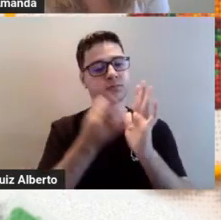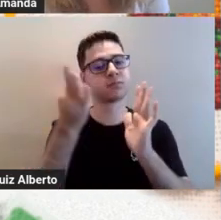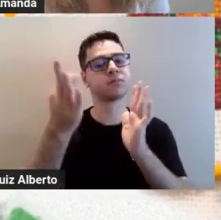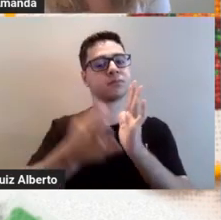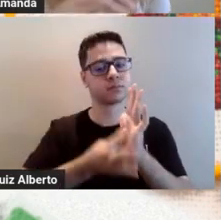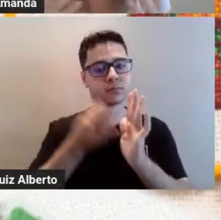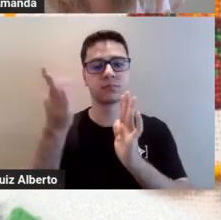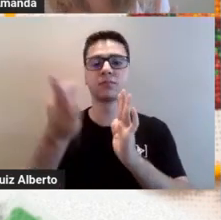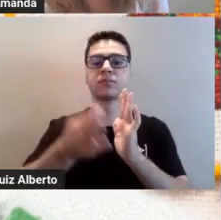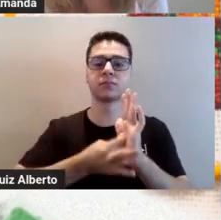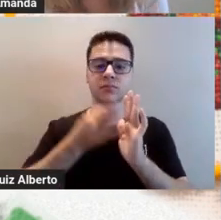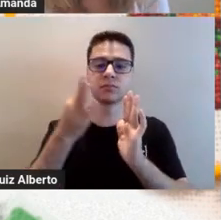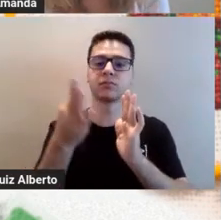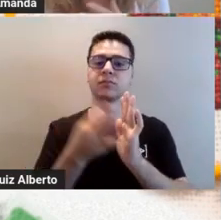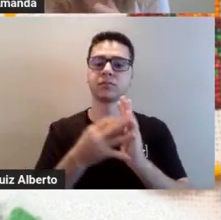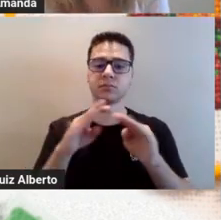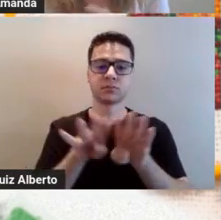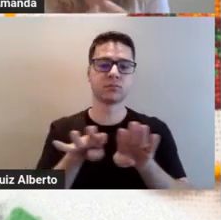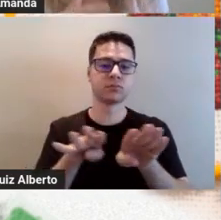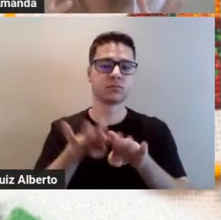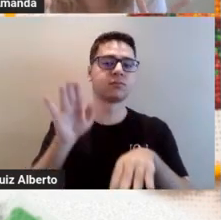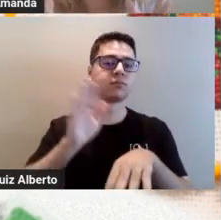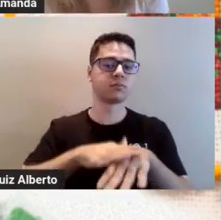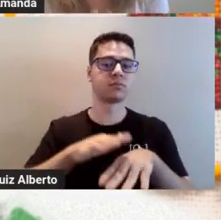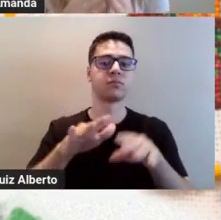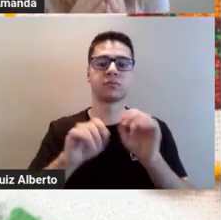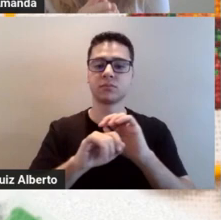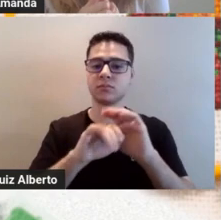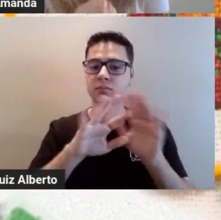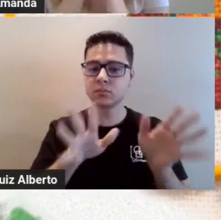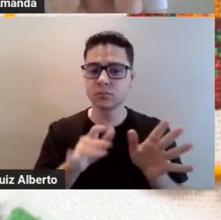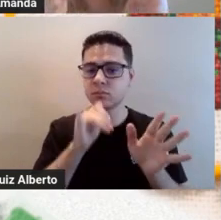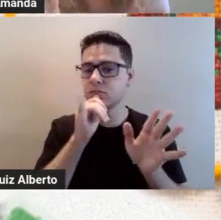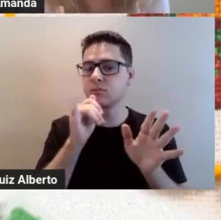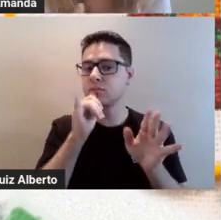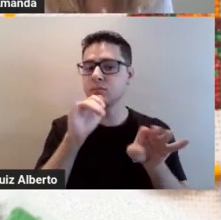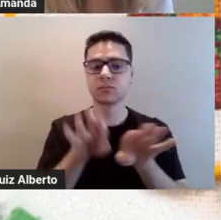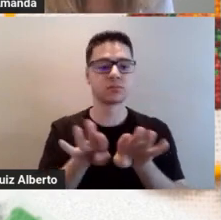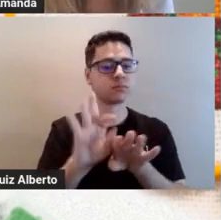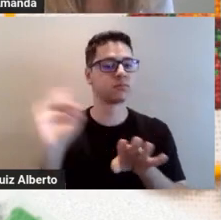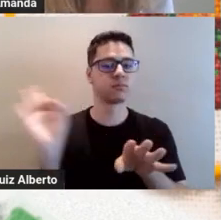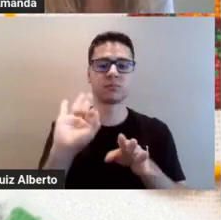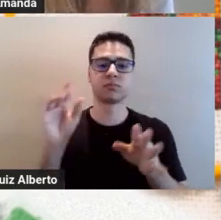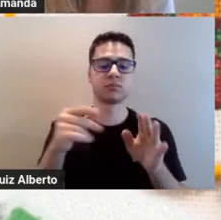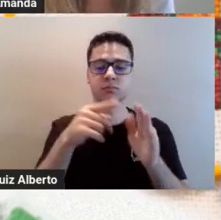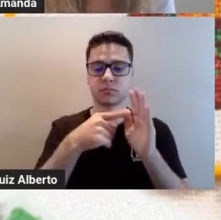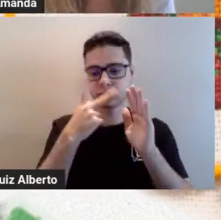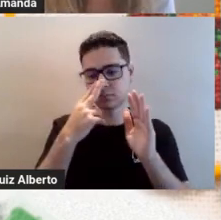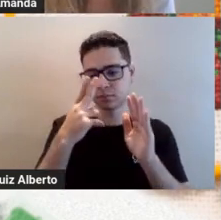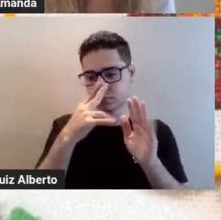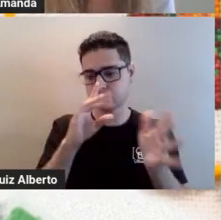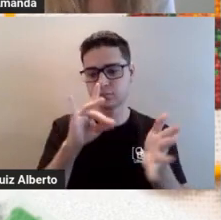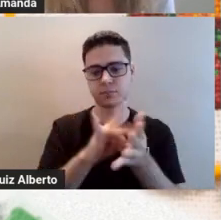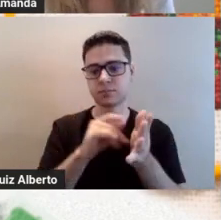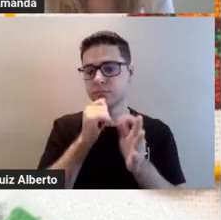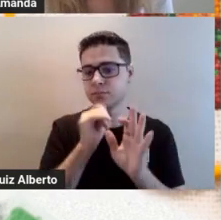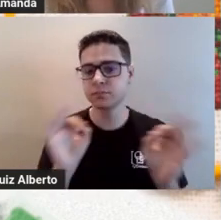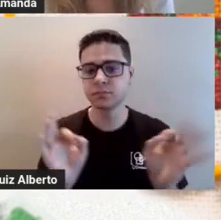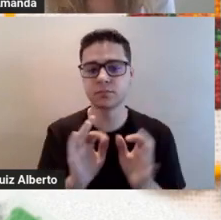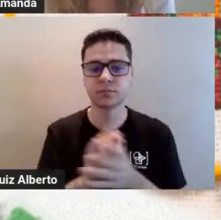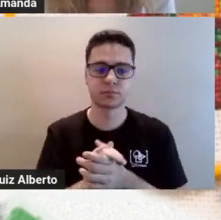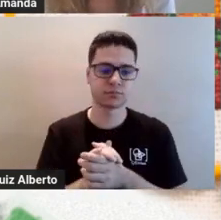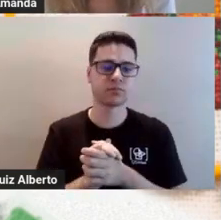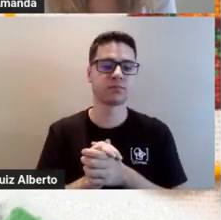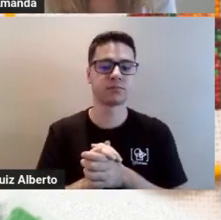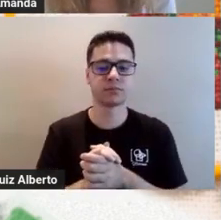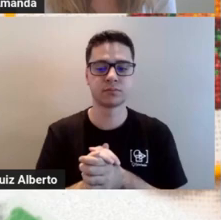de forma mais abstrata e não necessariamente realista. E ela também